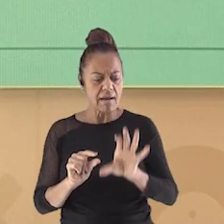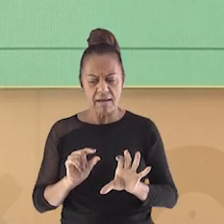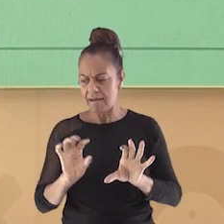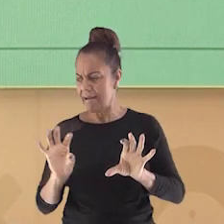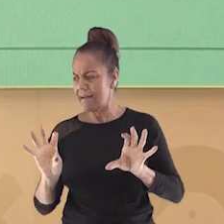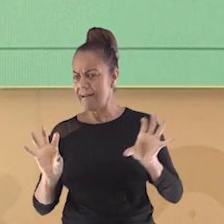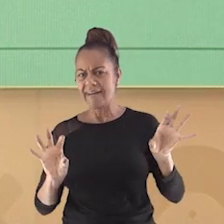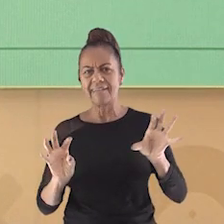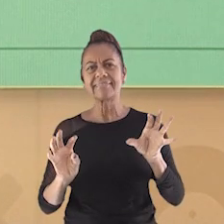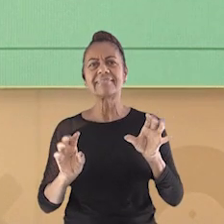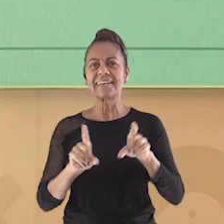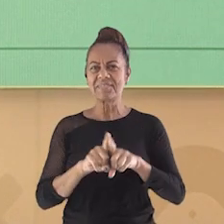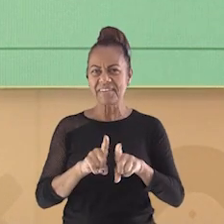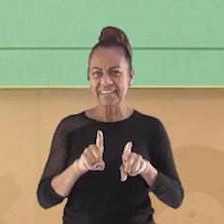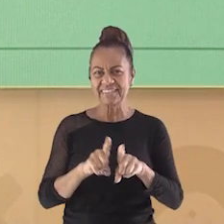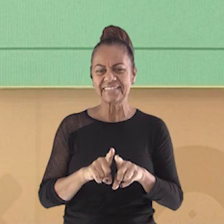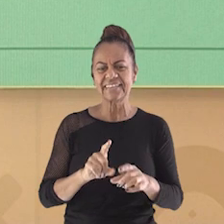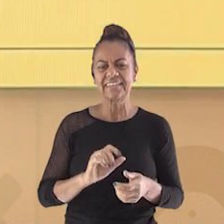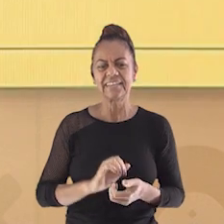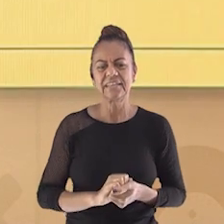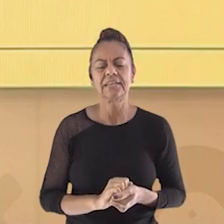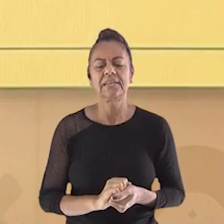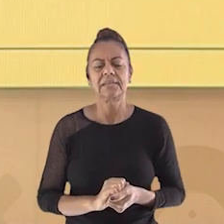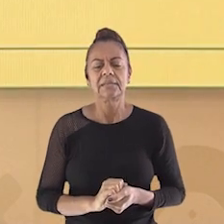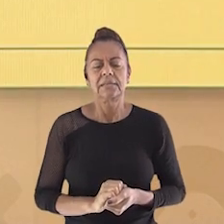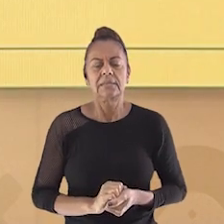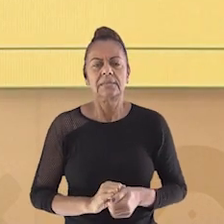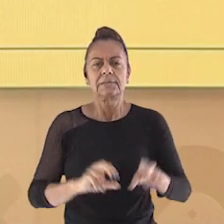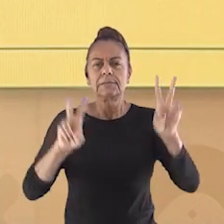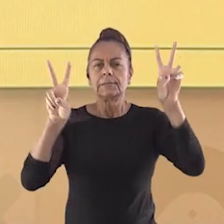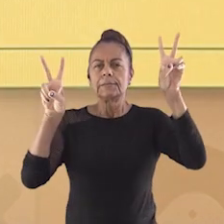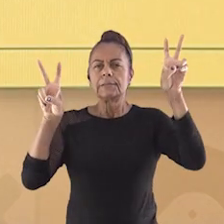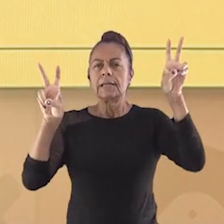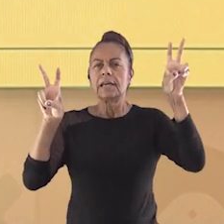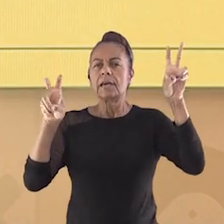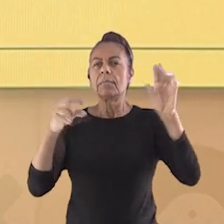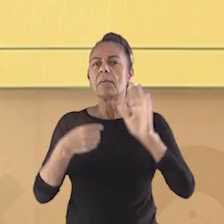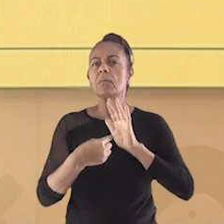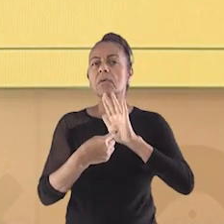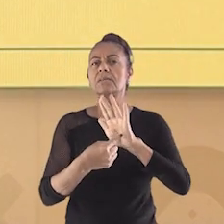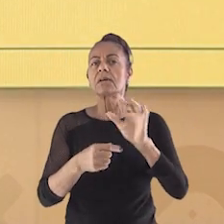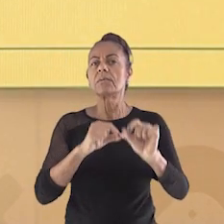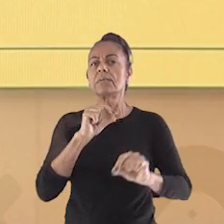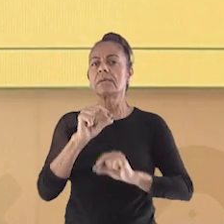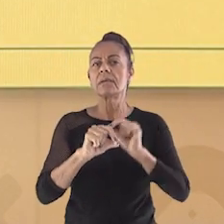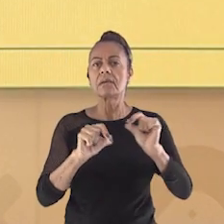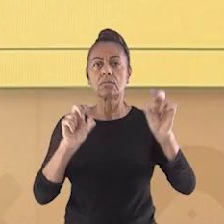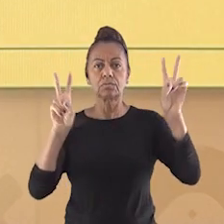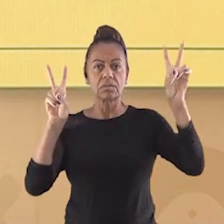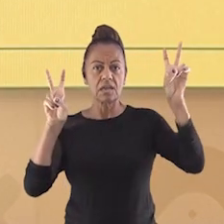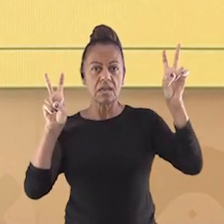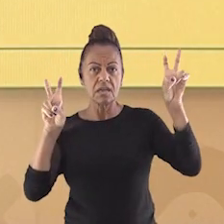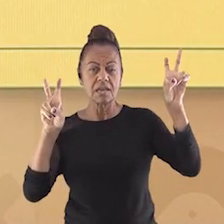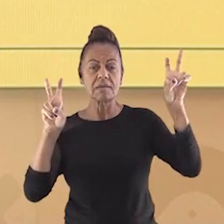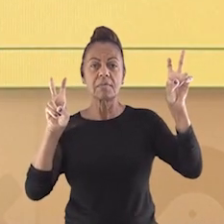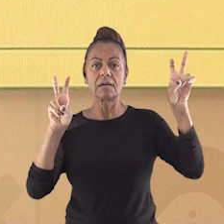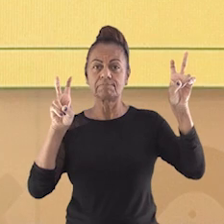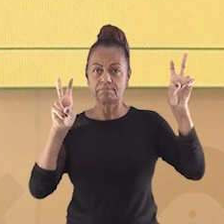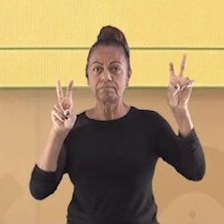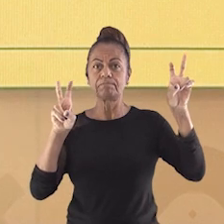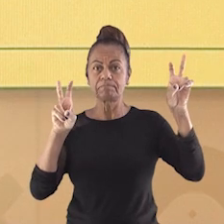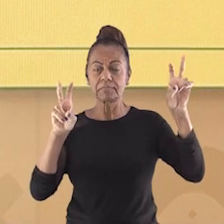Vamos entender melhor? O título serve para indicar o tema e o assunto